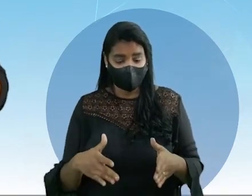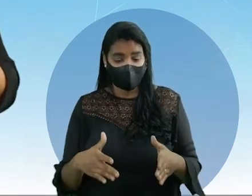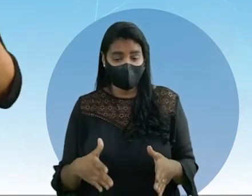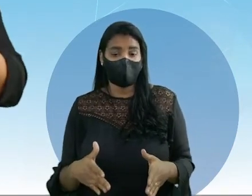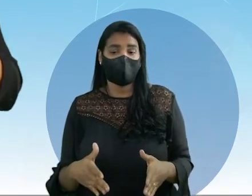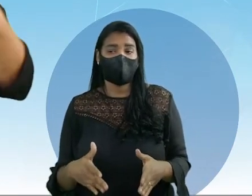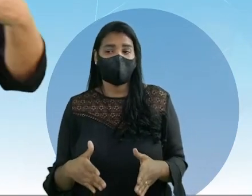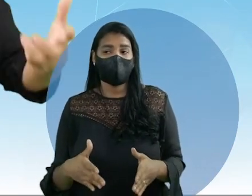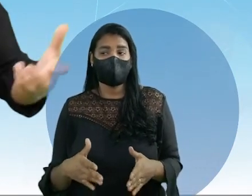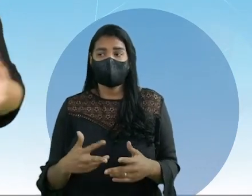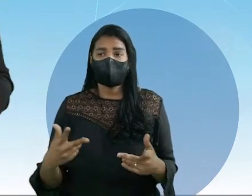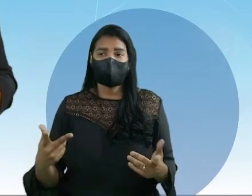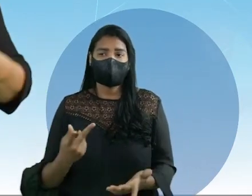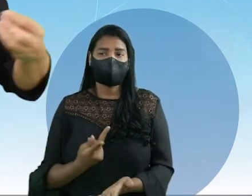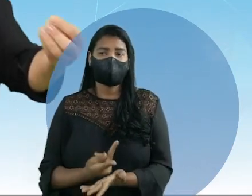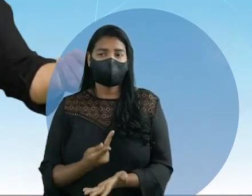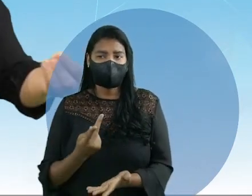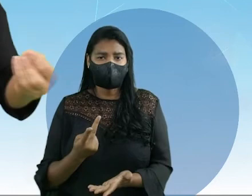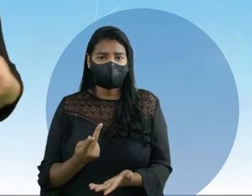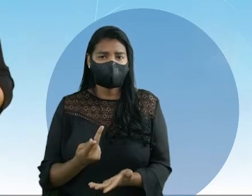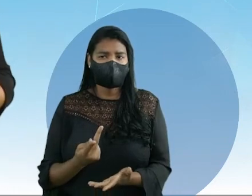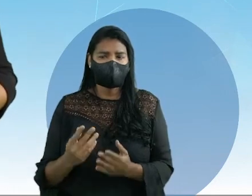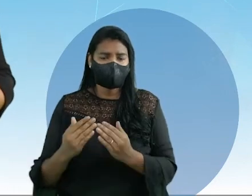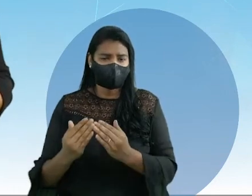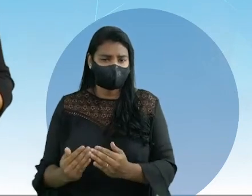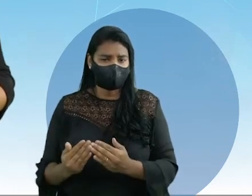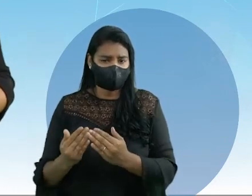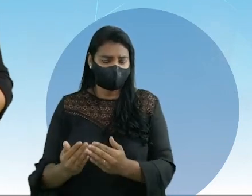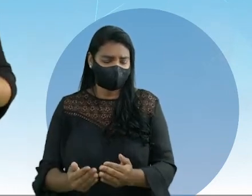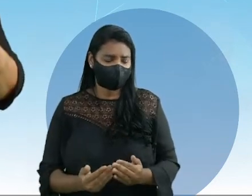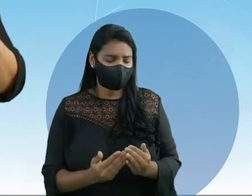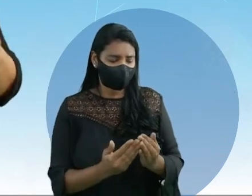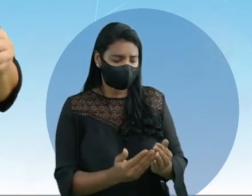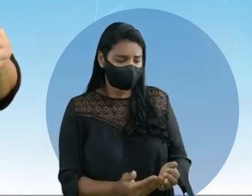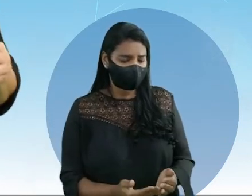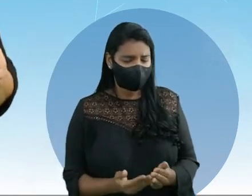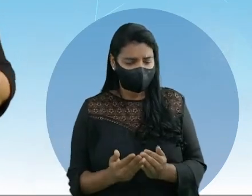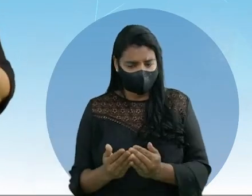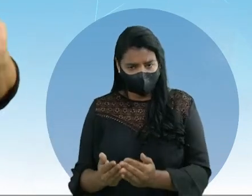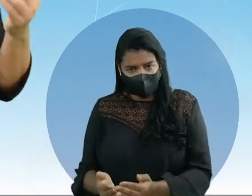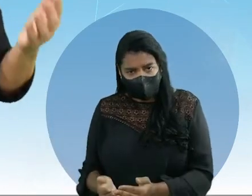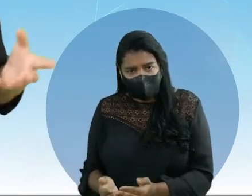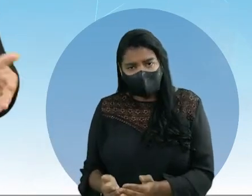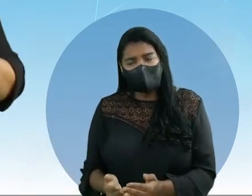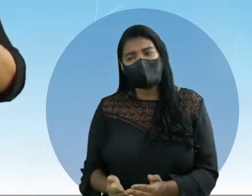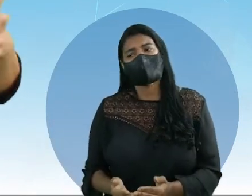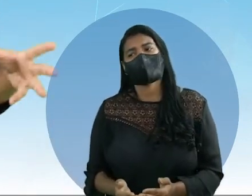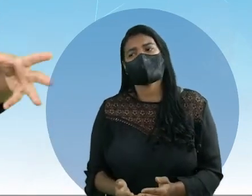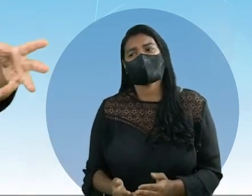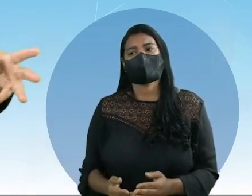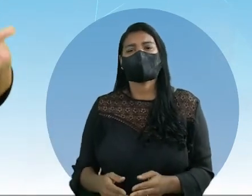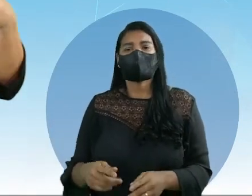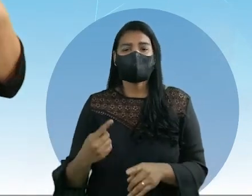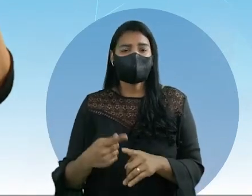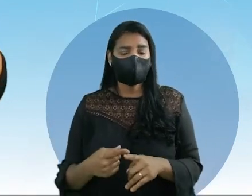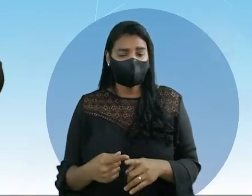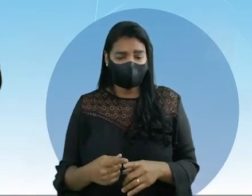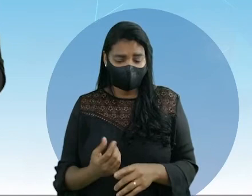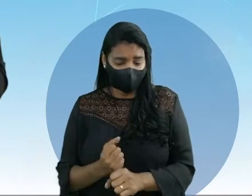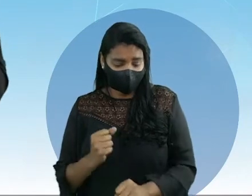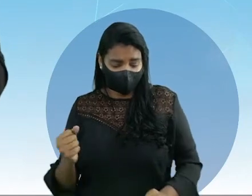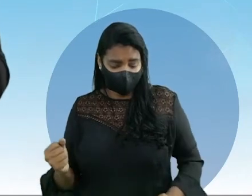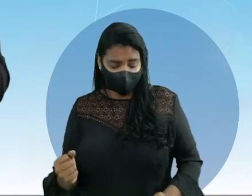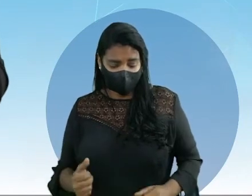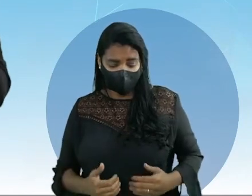Aí tem de vez em quando encalhamento de barcações, navio e tal, pequeno porte, porque às vezes até grande não tem.